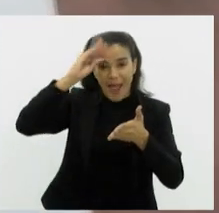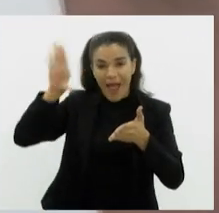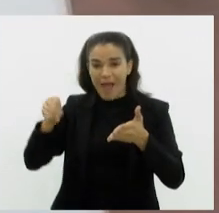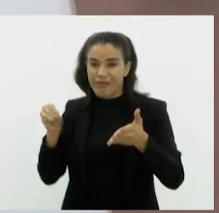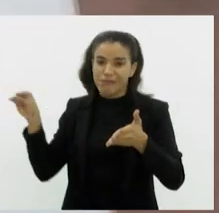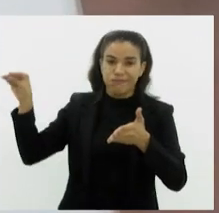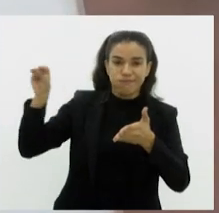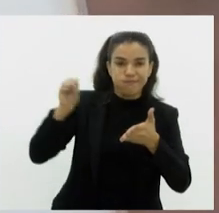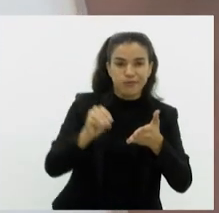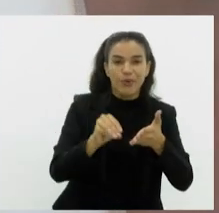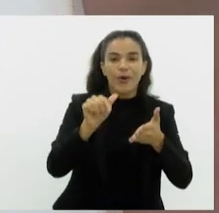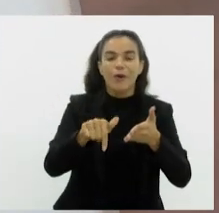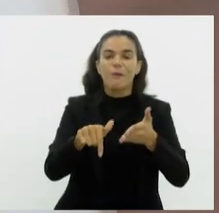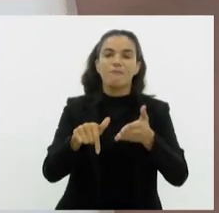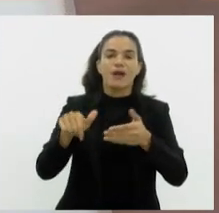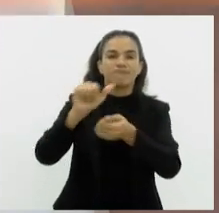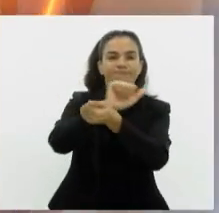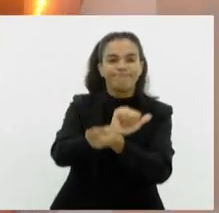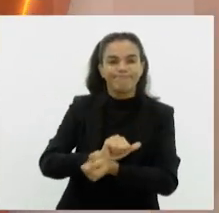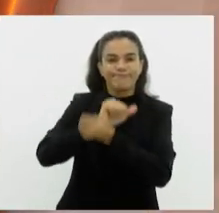escravizados nas Américas.